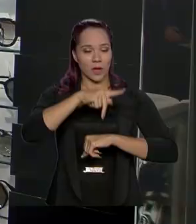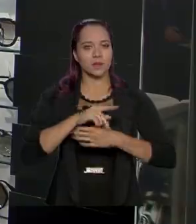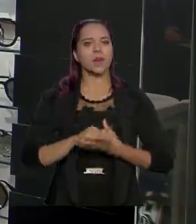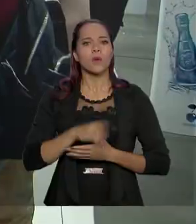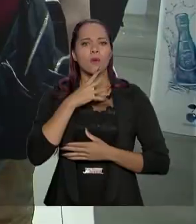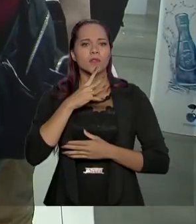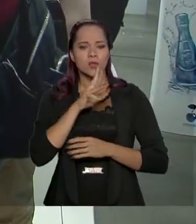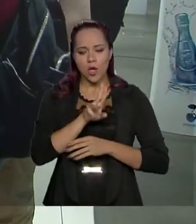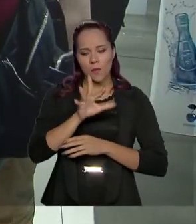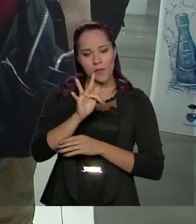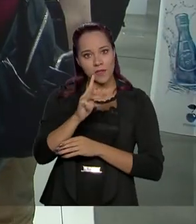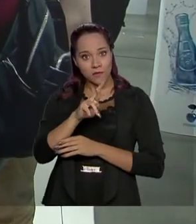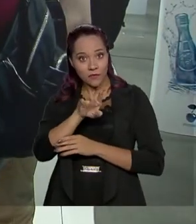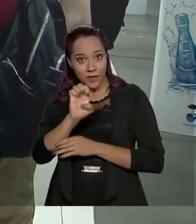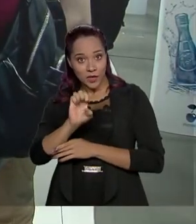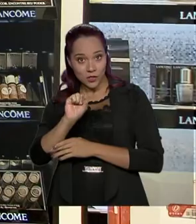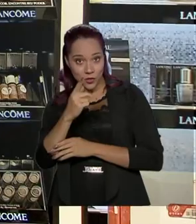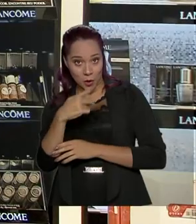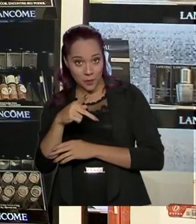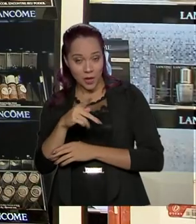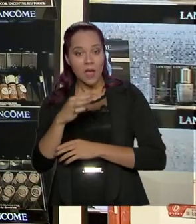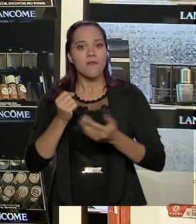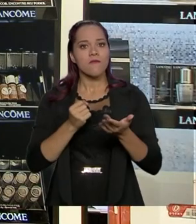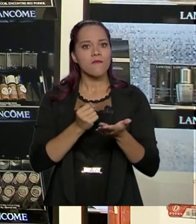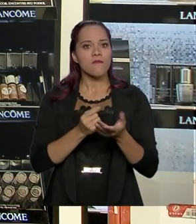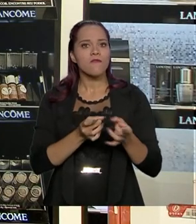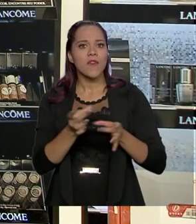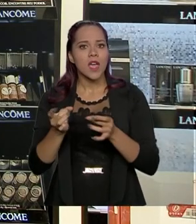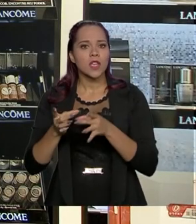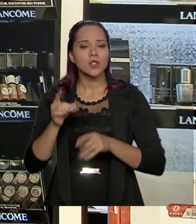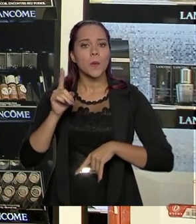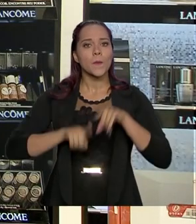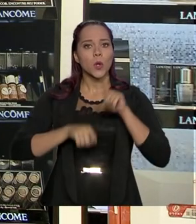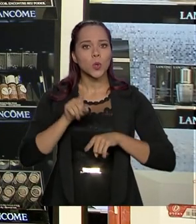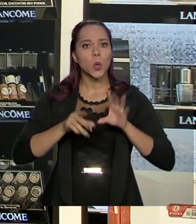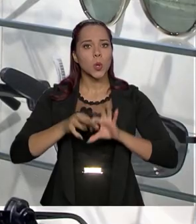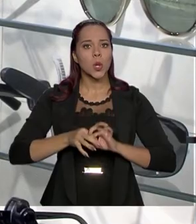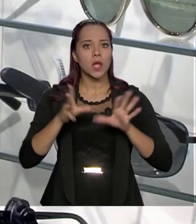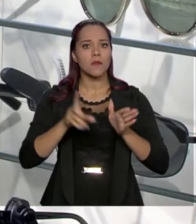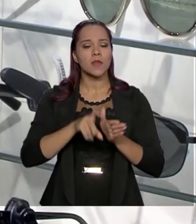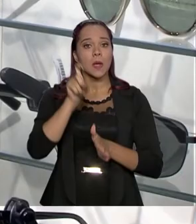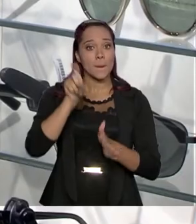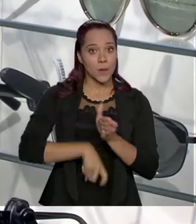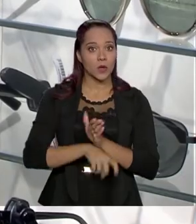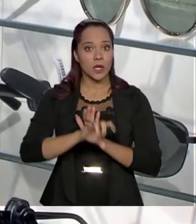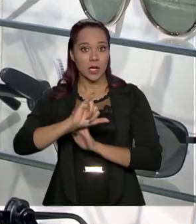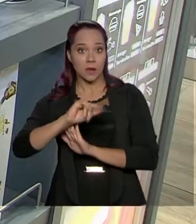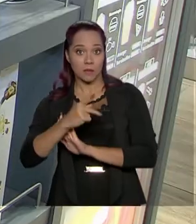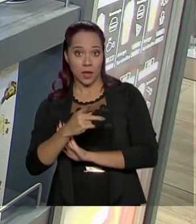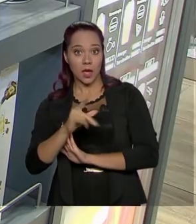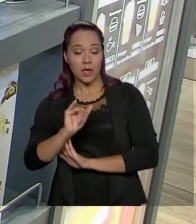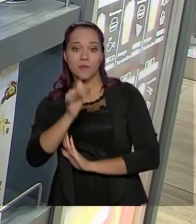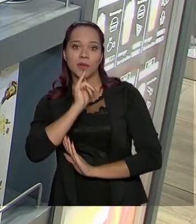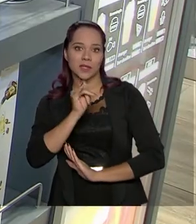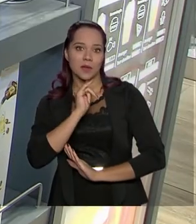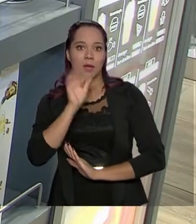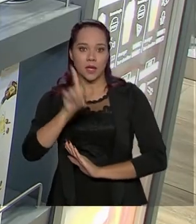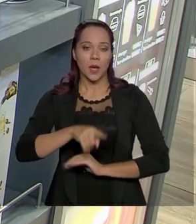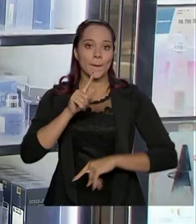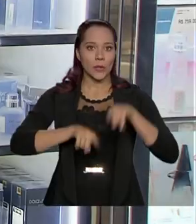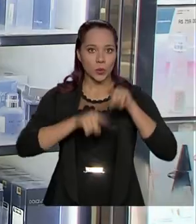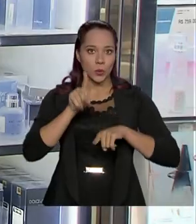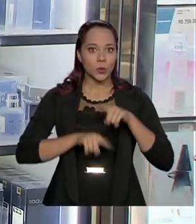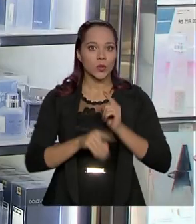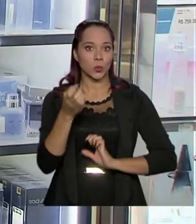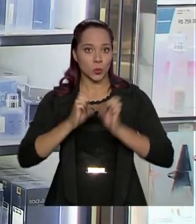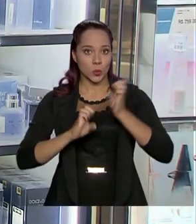free shops, as lojas francas vendem produtos livres de tributos, como o IPI, Imposto Sob Produtos Industrializados.